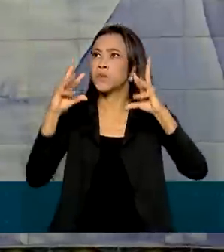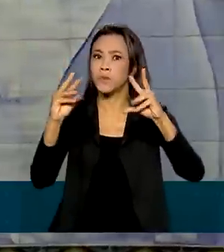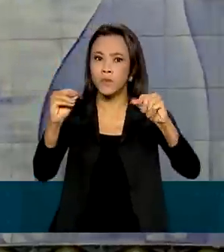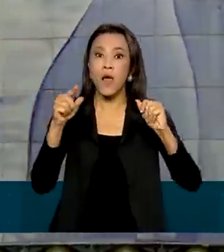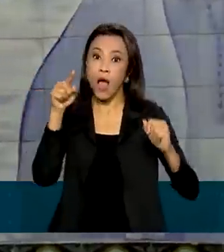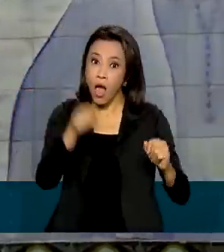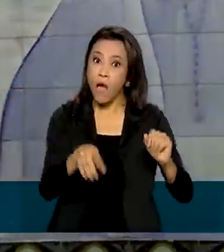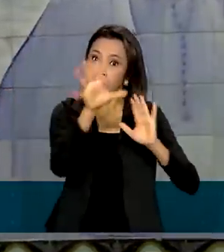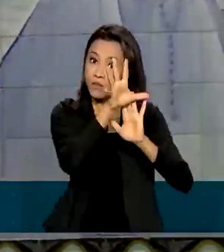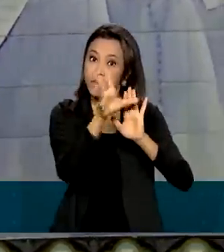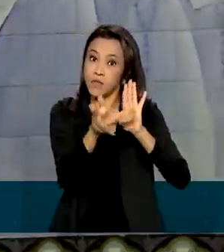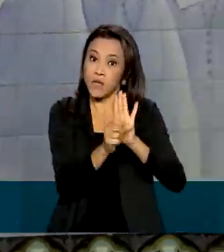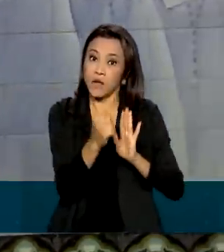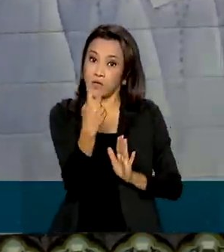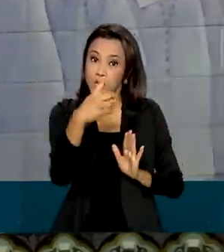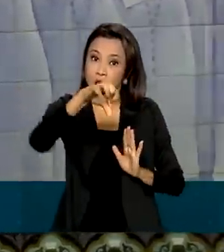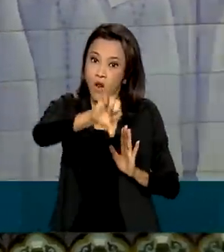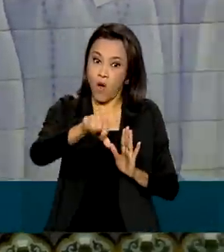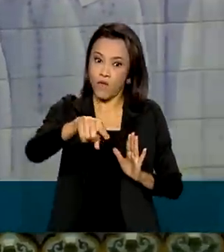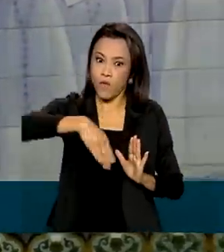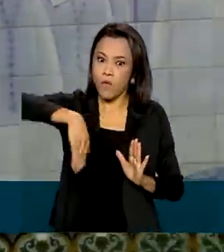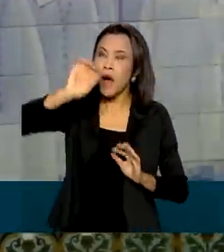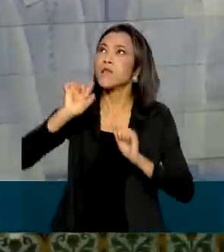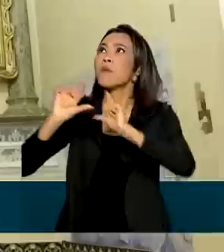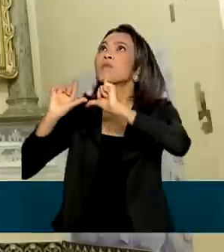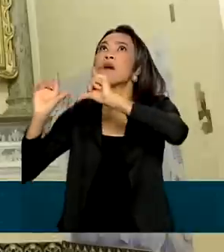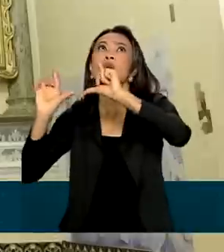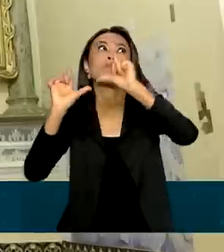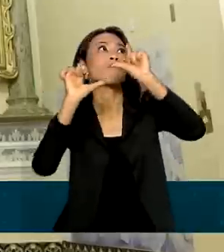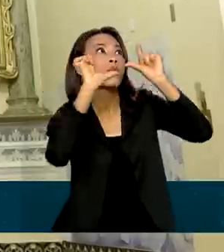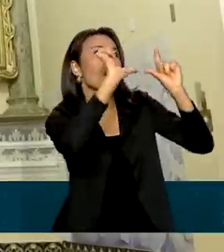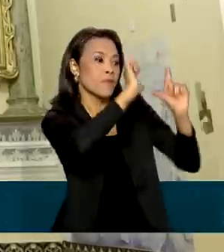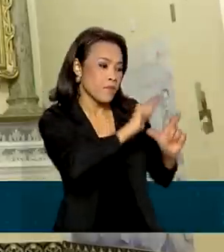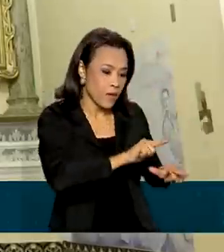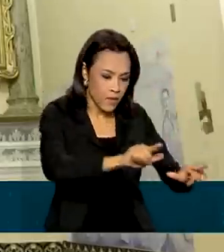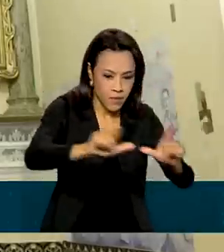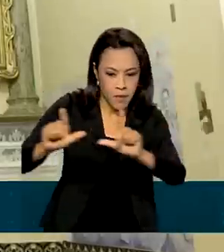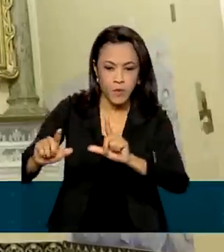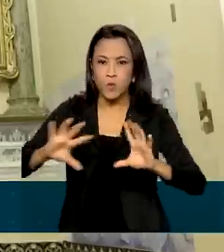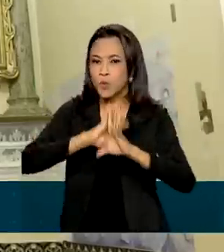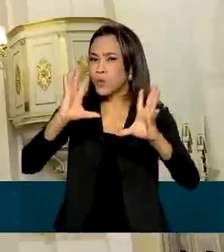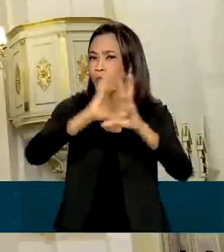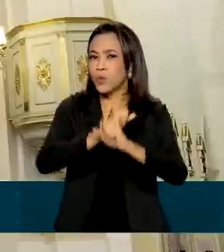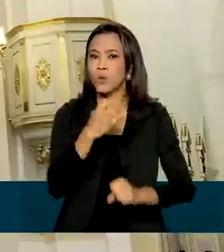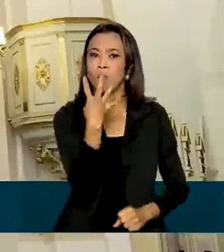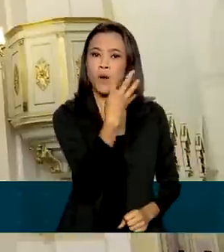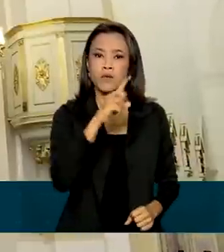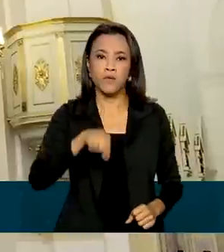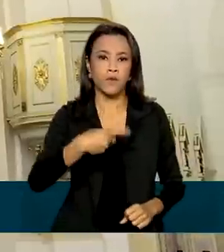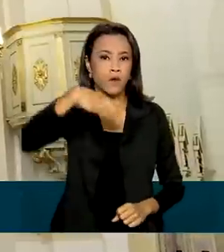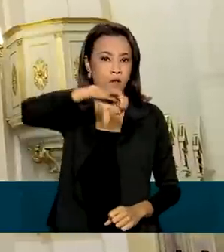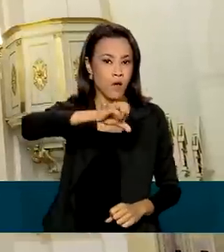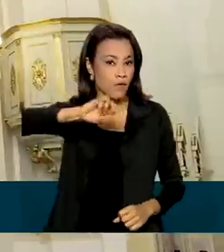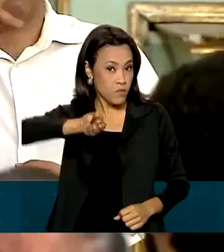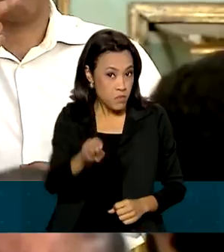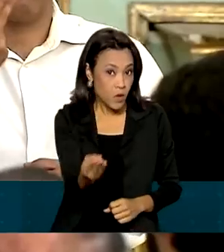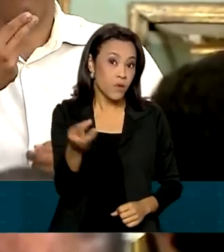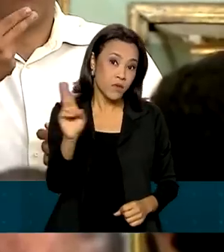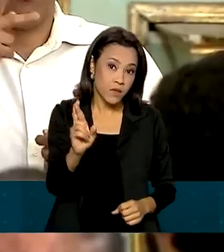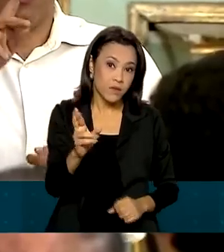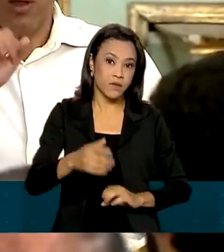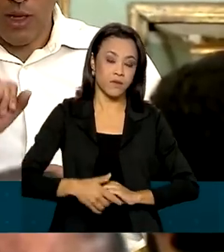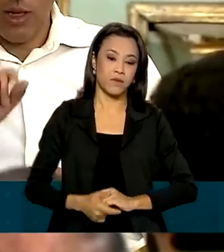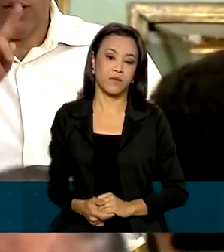igreja do século XIX com mais azulejos no Brasil. Toda a obra custou 4,9 milhões de reais. A